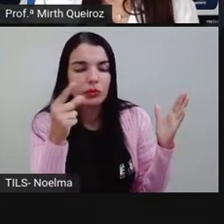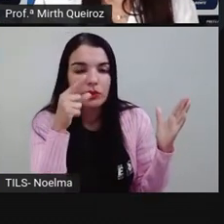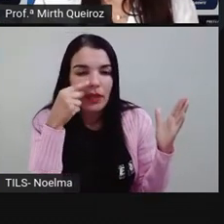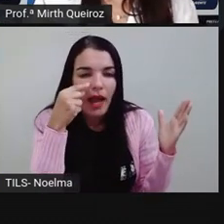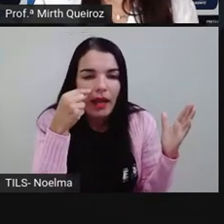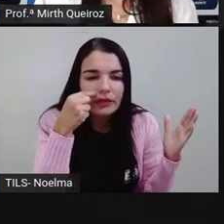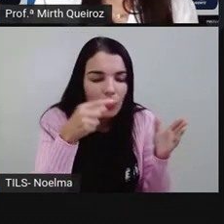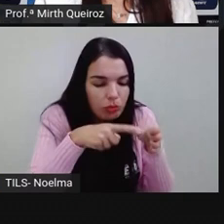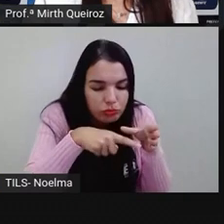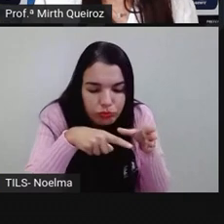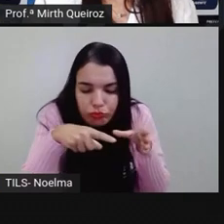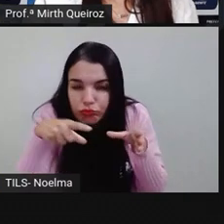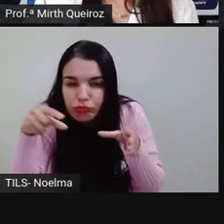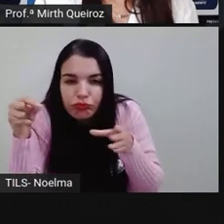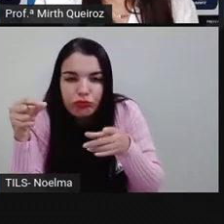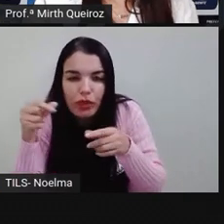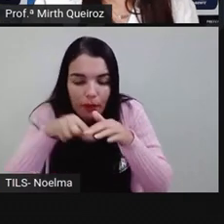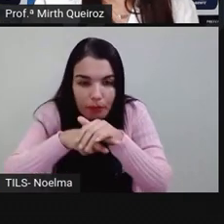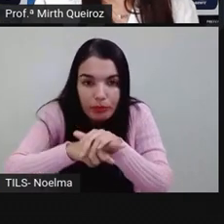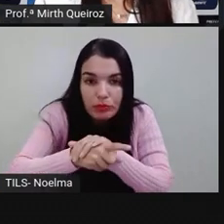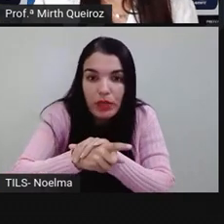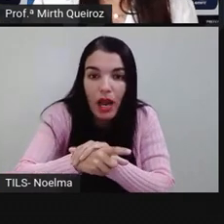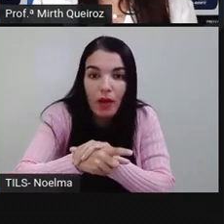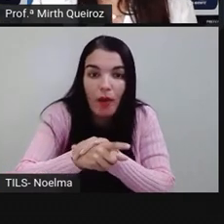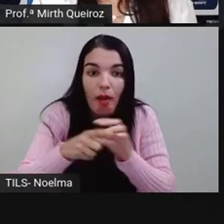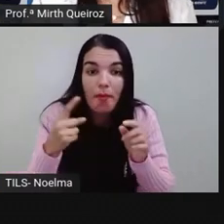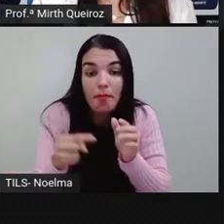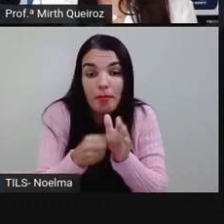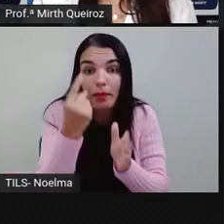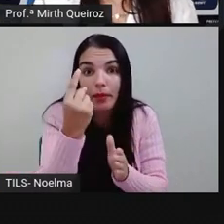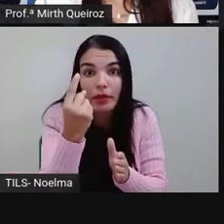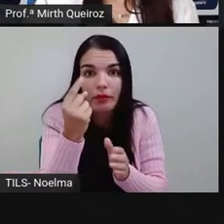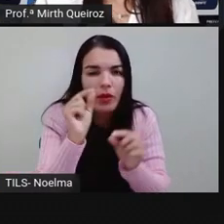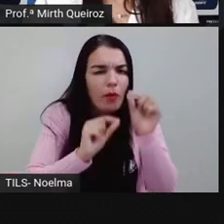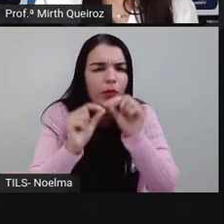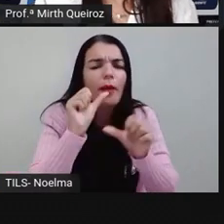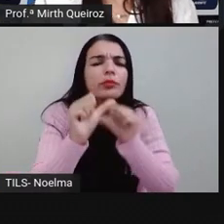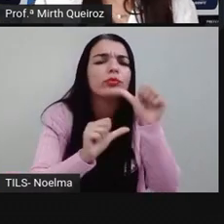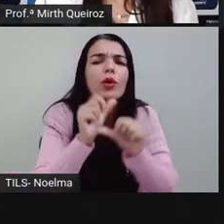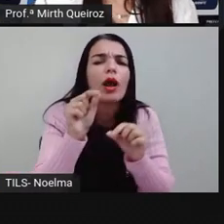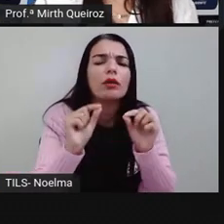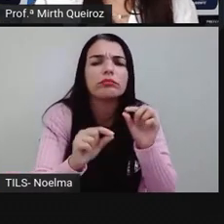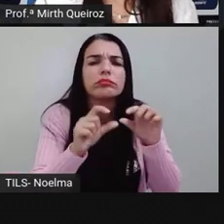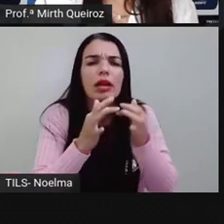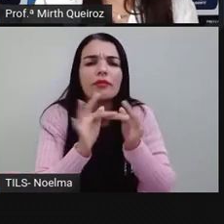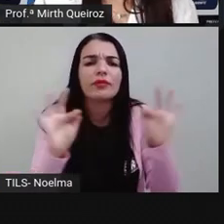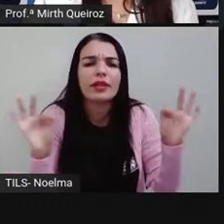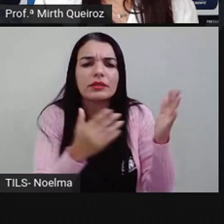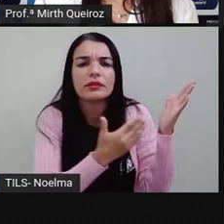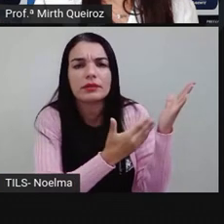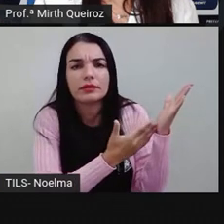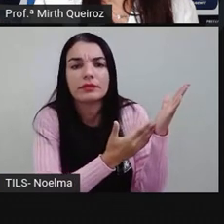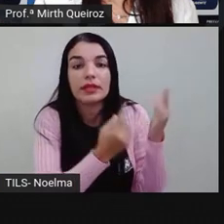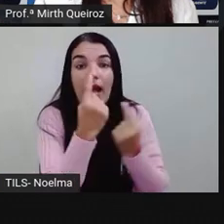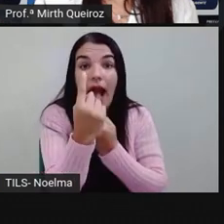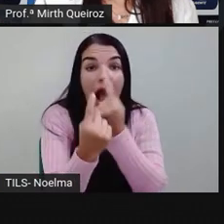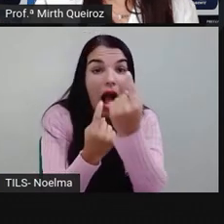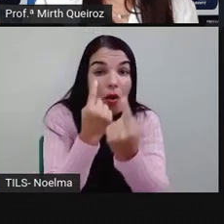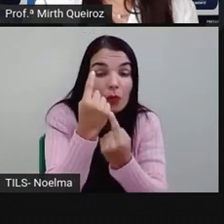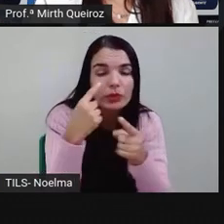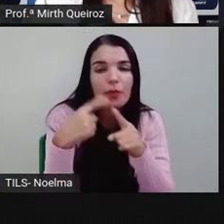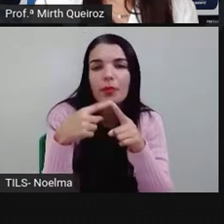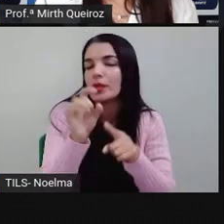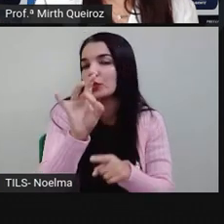saíram do buraco pela primeira vez. O que foi que nós mudamos aí nessa frase? Alguns,